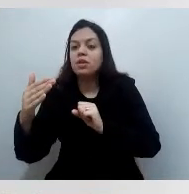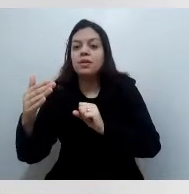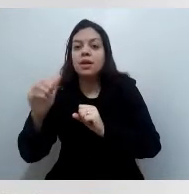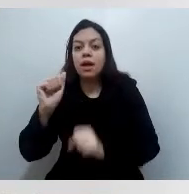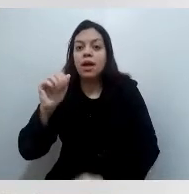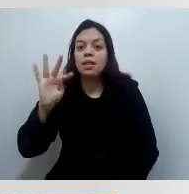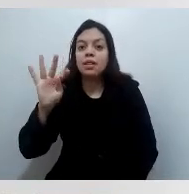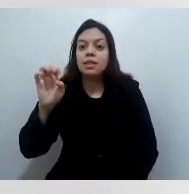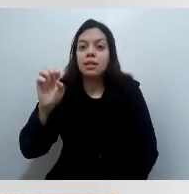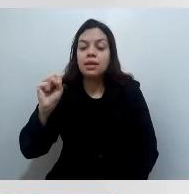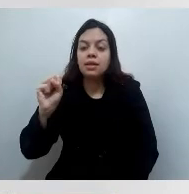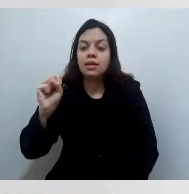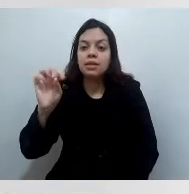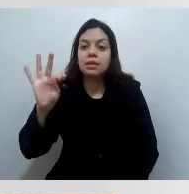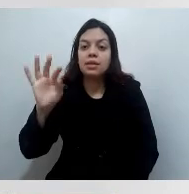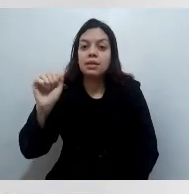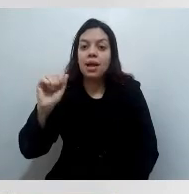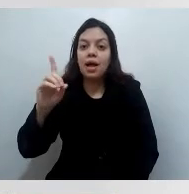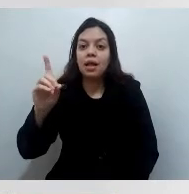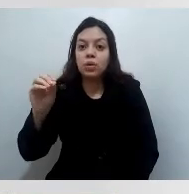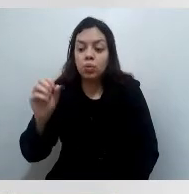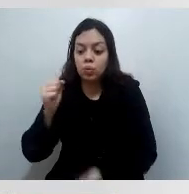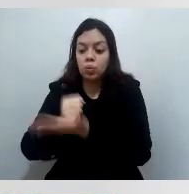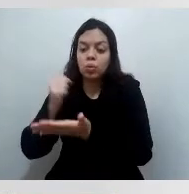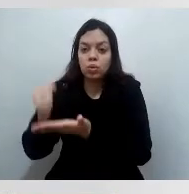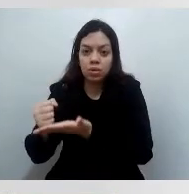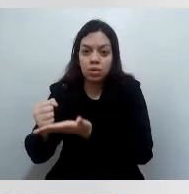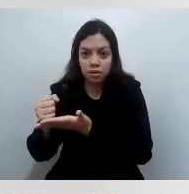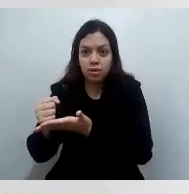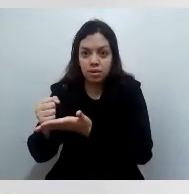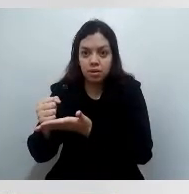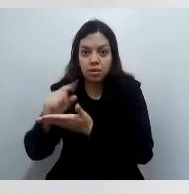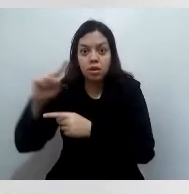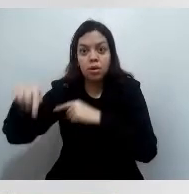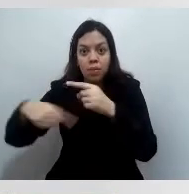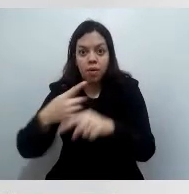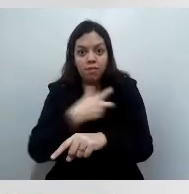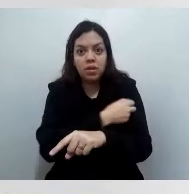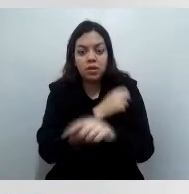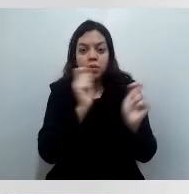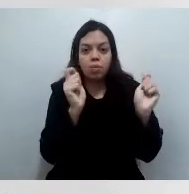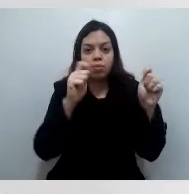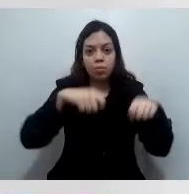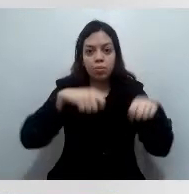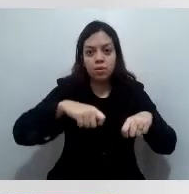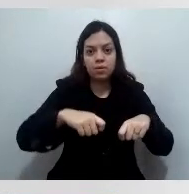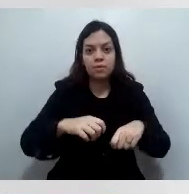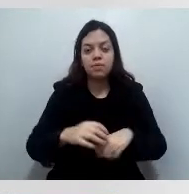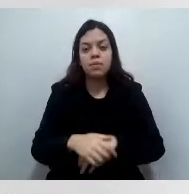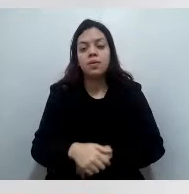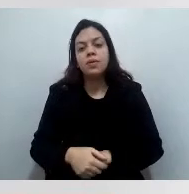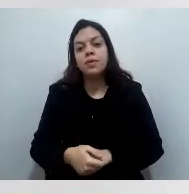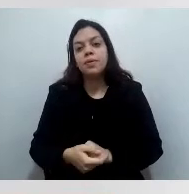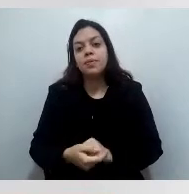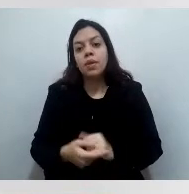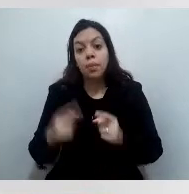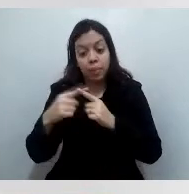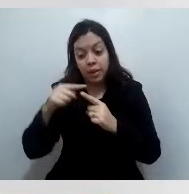atestado é aceito pelo Estado para poder colocar esse indivíduo como prioridade nesse momento?